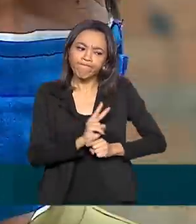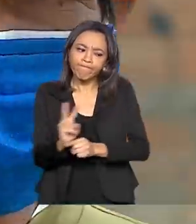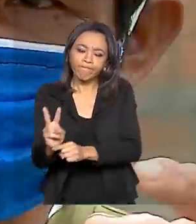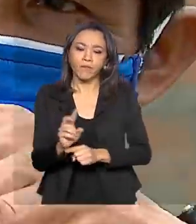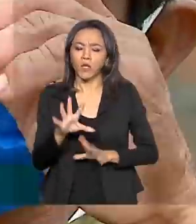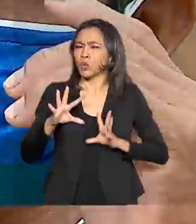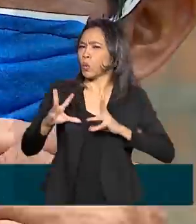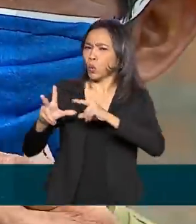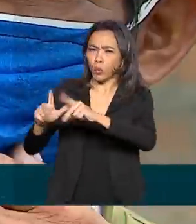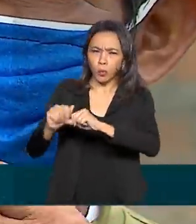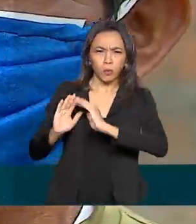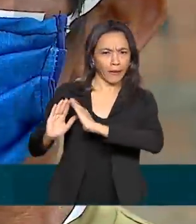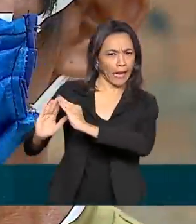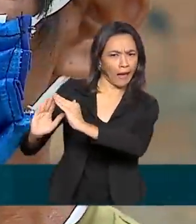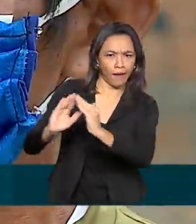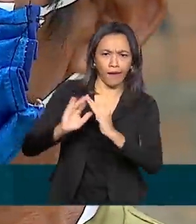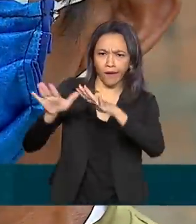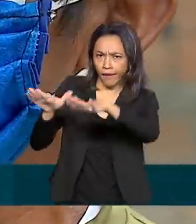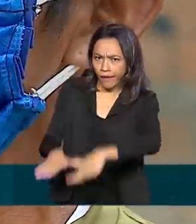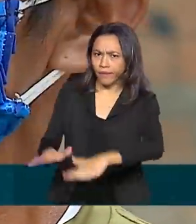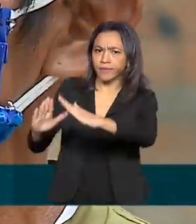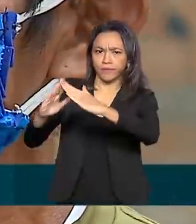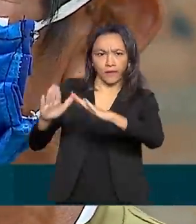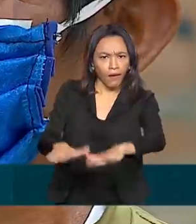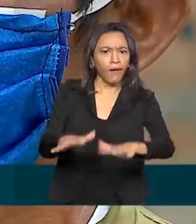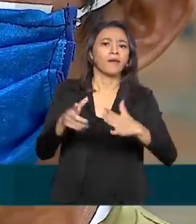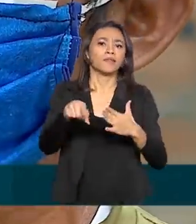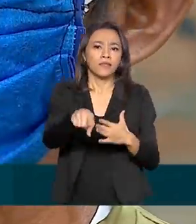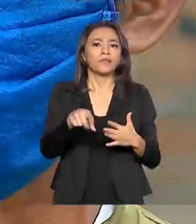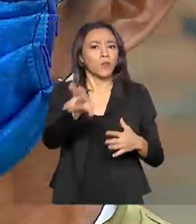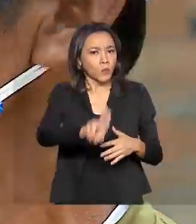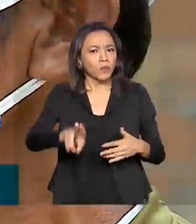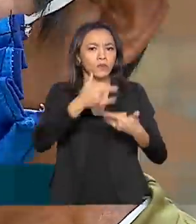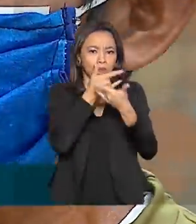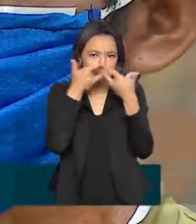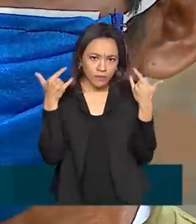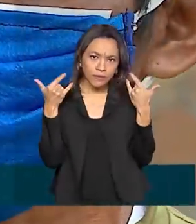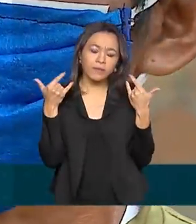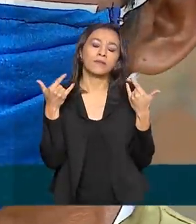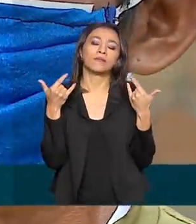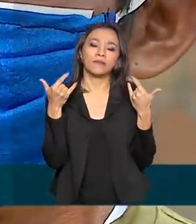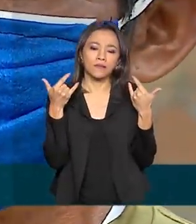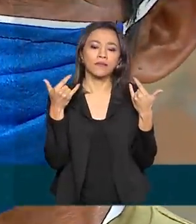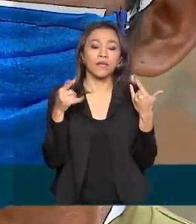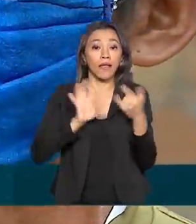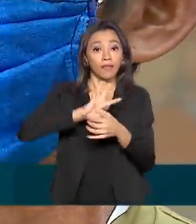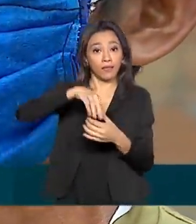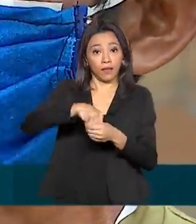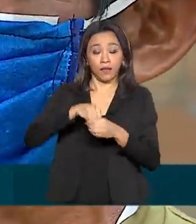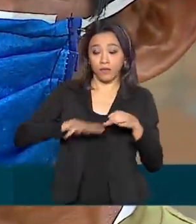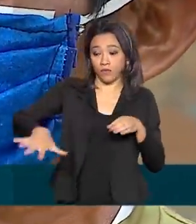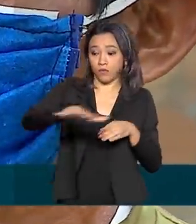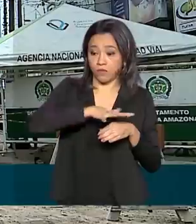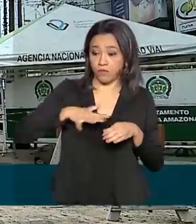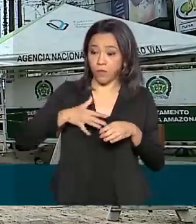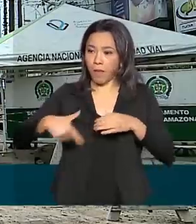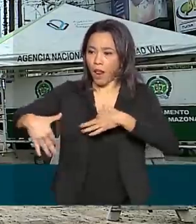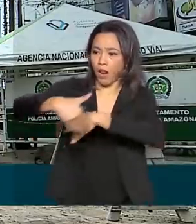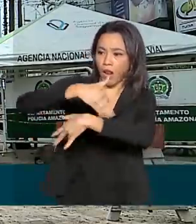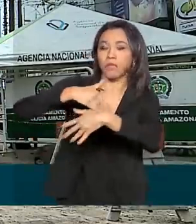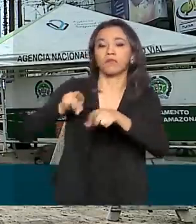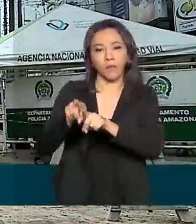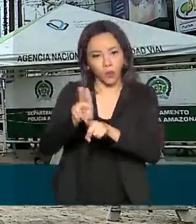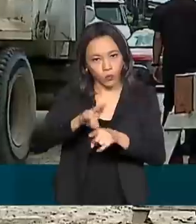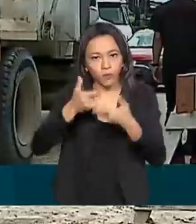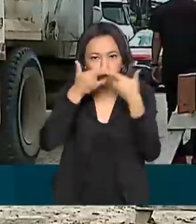casa, todos eles estão aqui usando a máscara também. As pessoas lá dentro da comunidade estão usando também. Cuidado